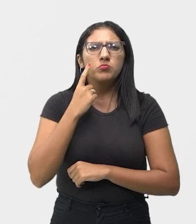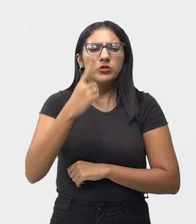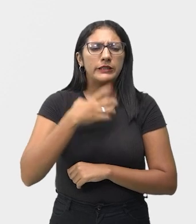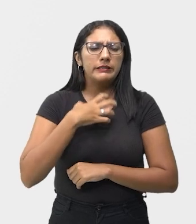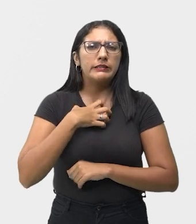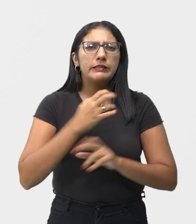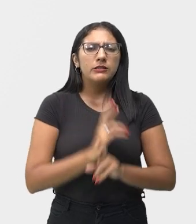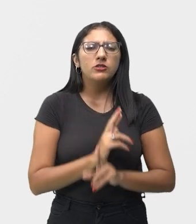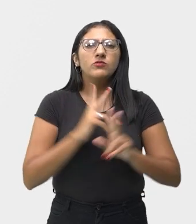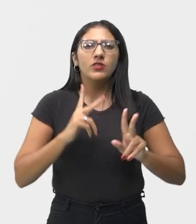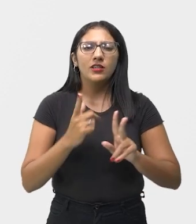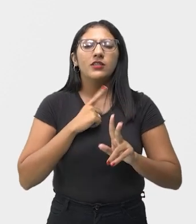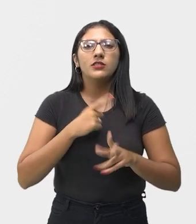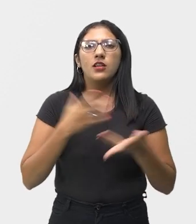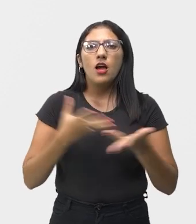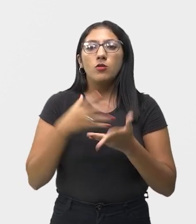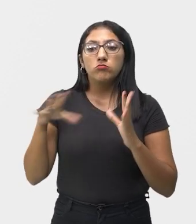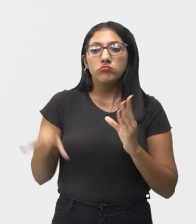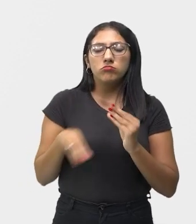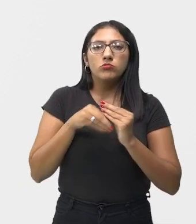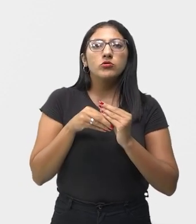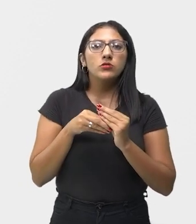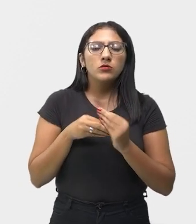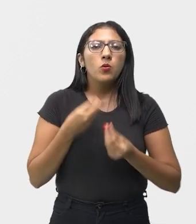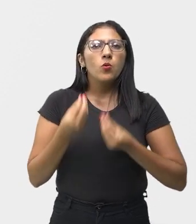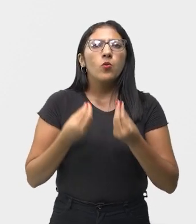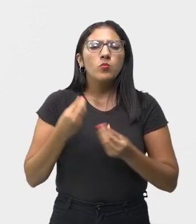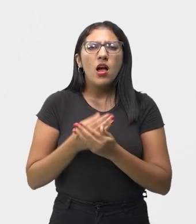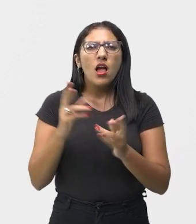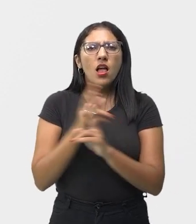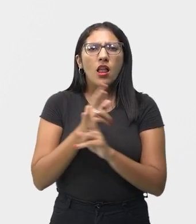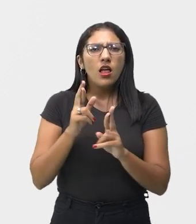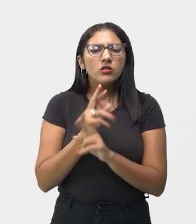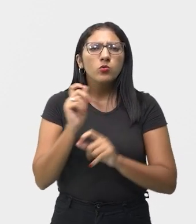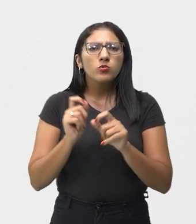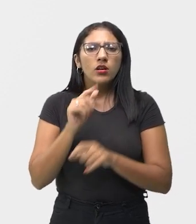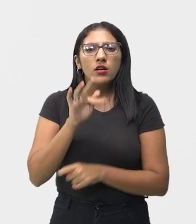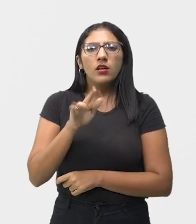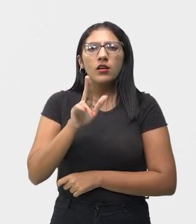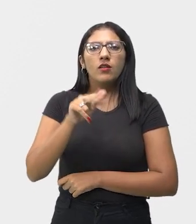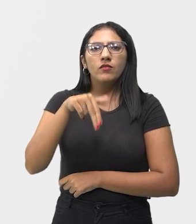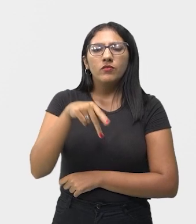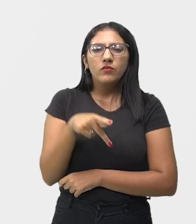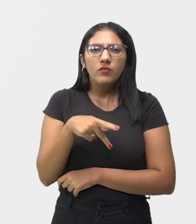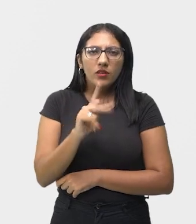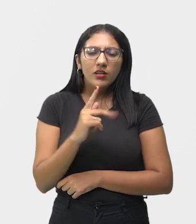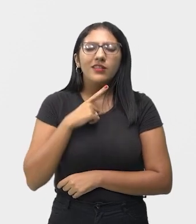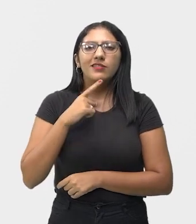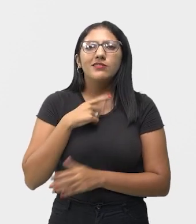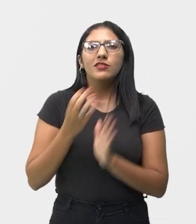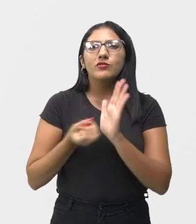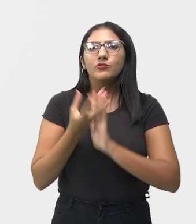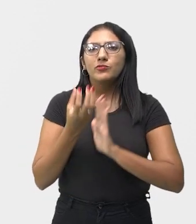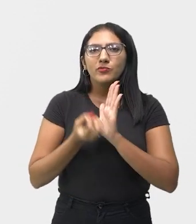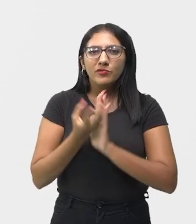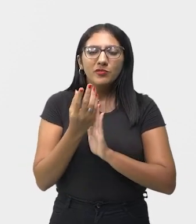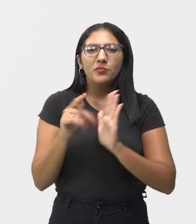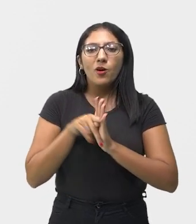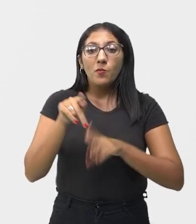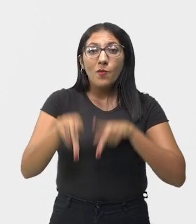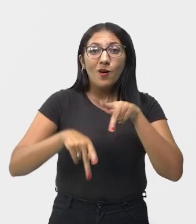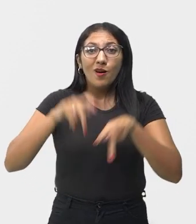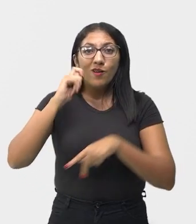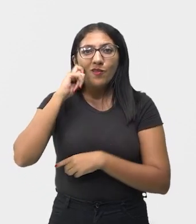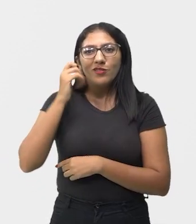resgatar de forma sucinta a origem do funk. Foi essa forma de música que surgiu da música negra